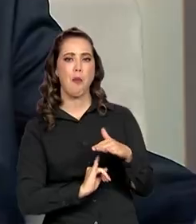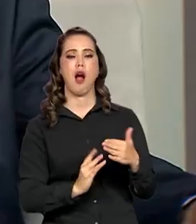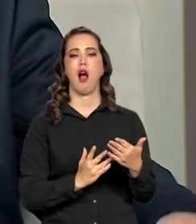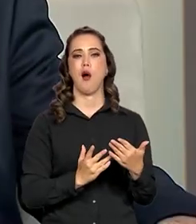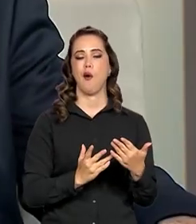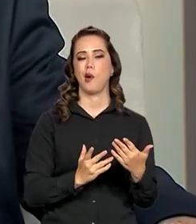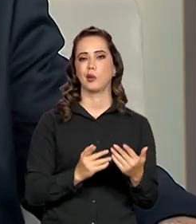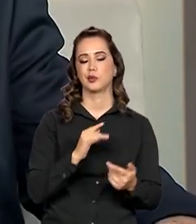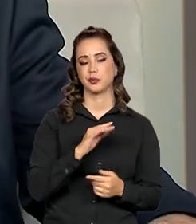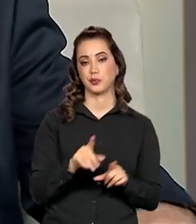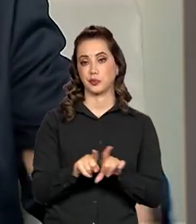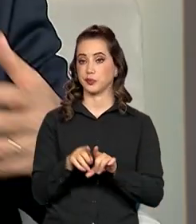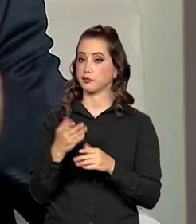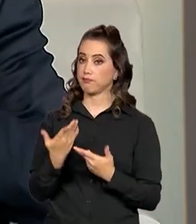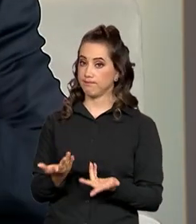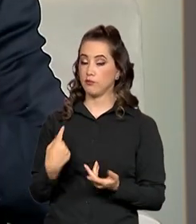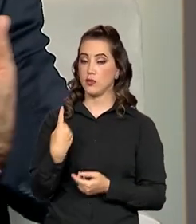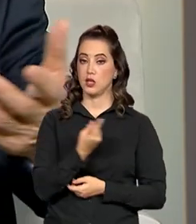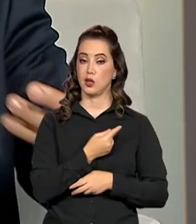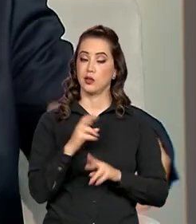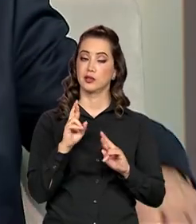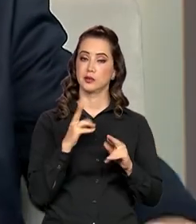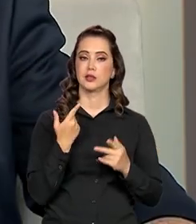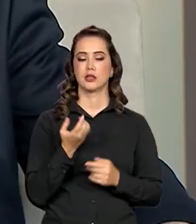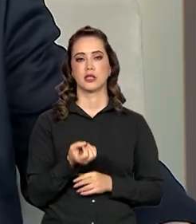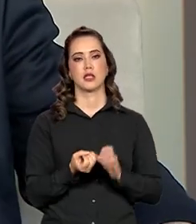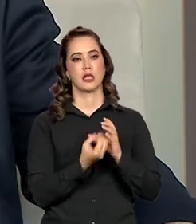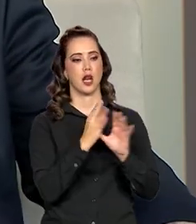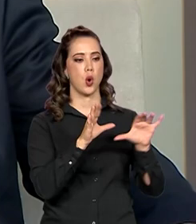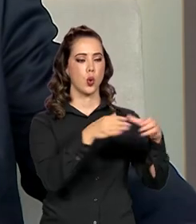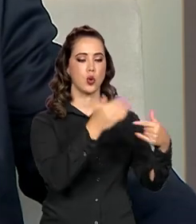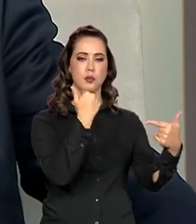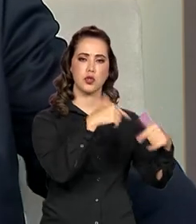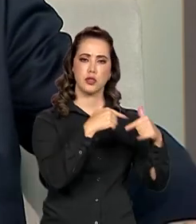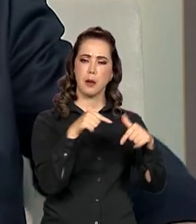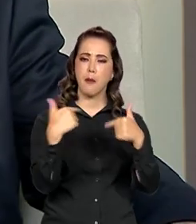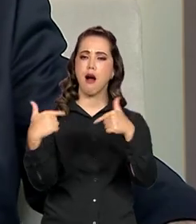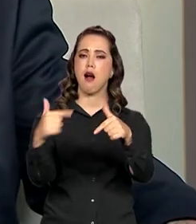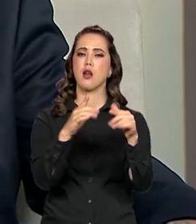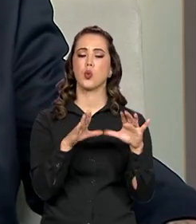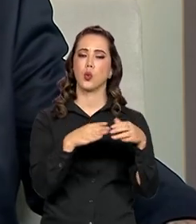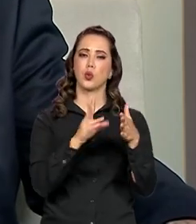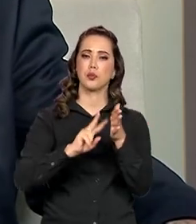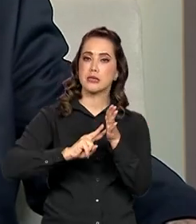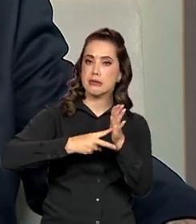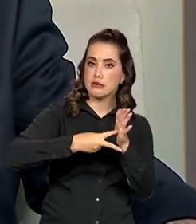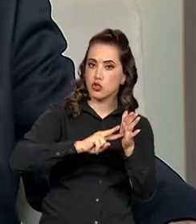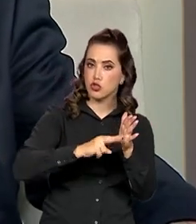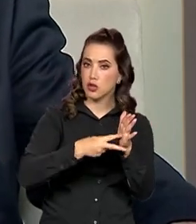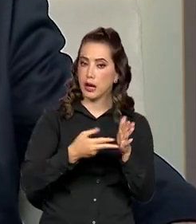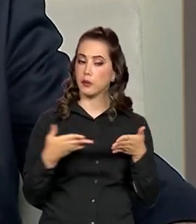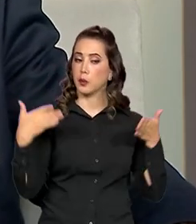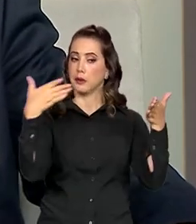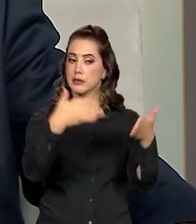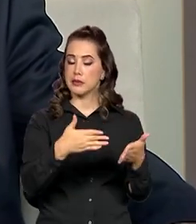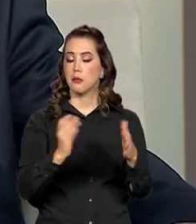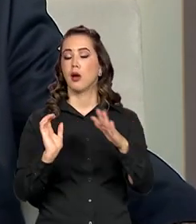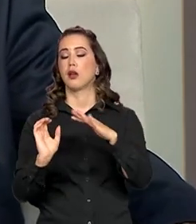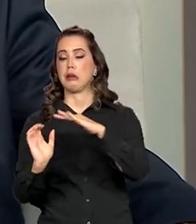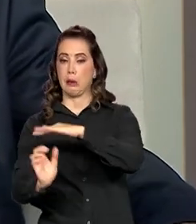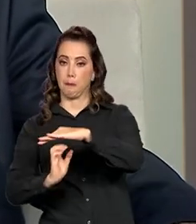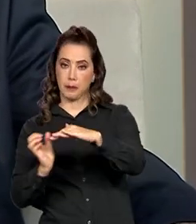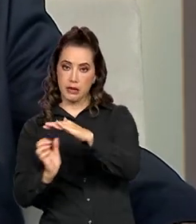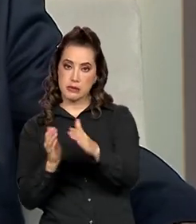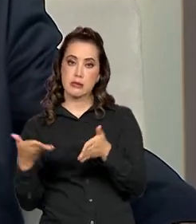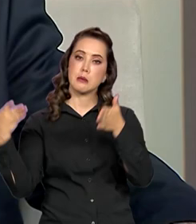Vamos, portanto, criar os vários grupos de trabalho com a participação das centrais sindicais, com a participação dos empresários,